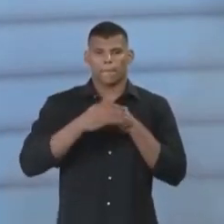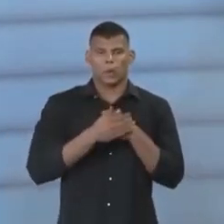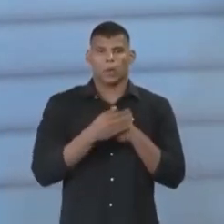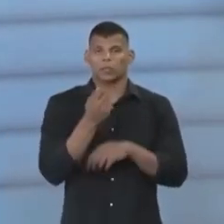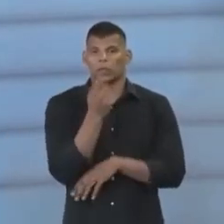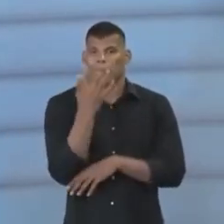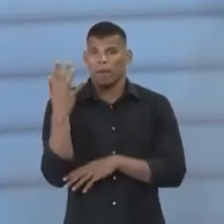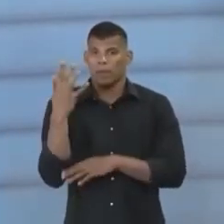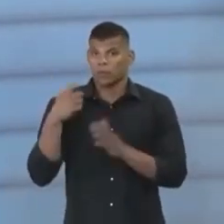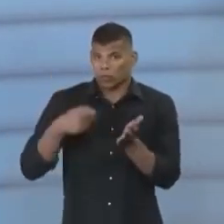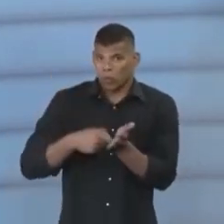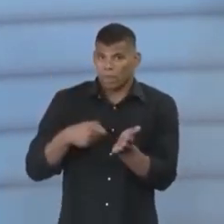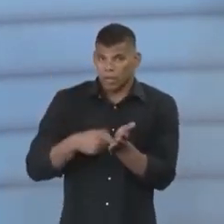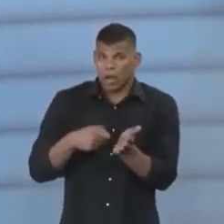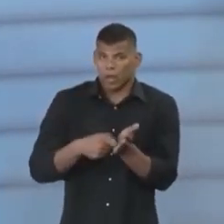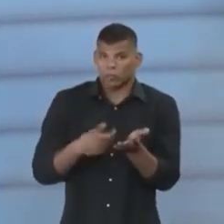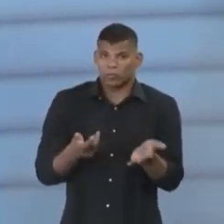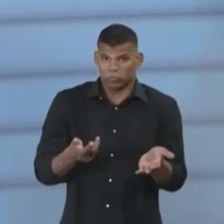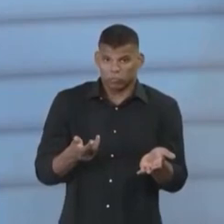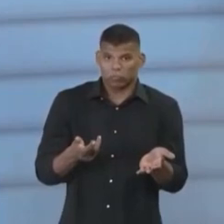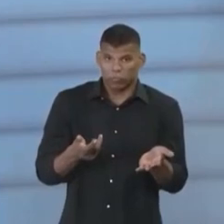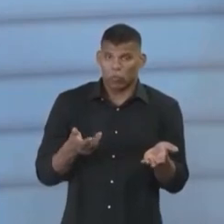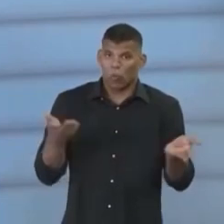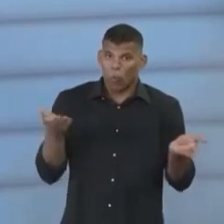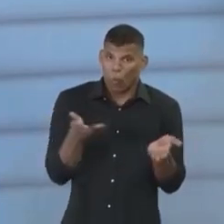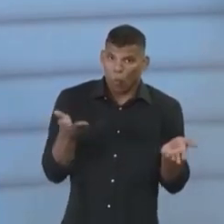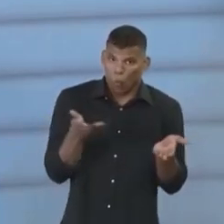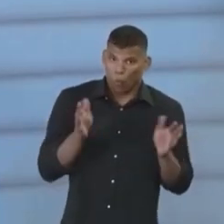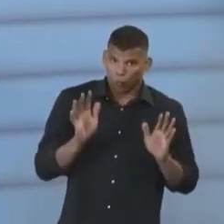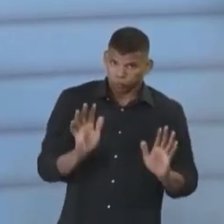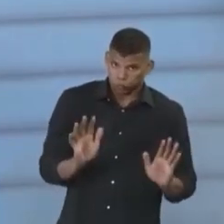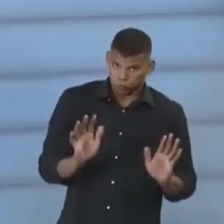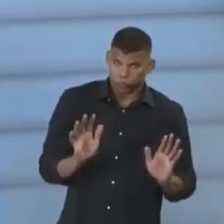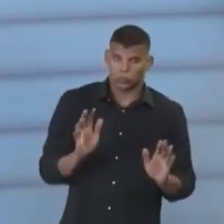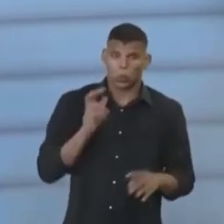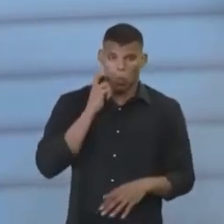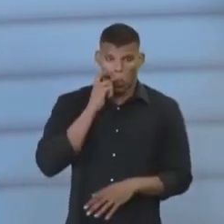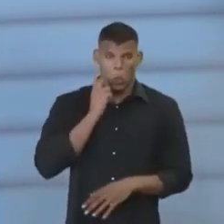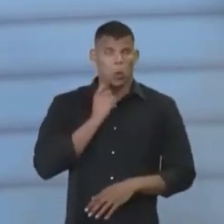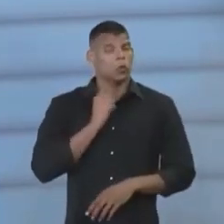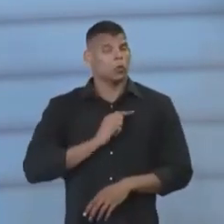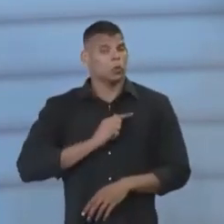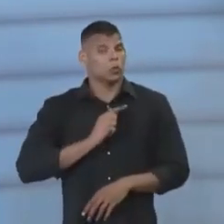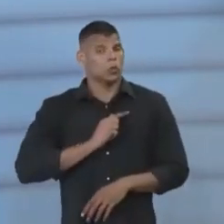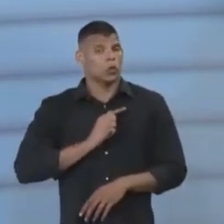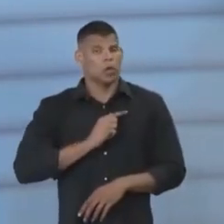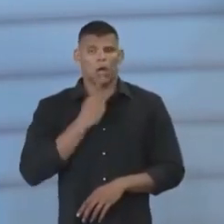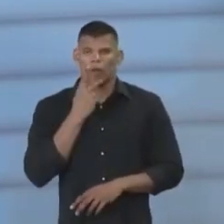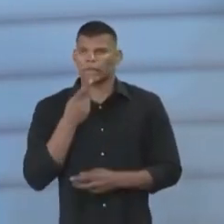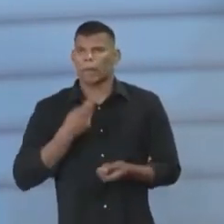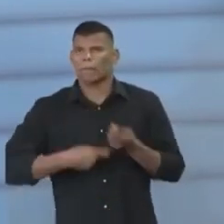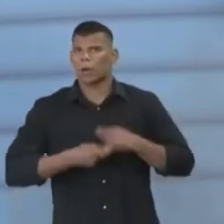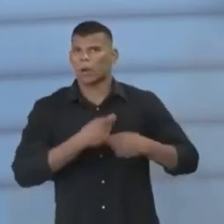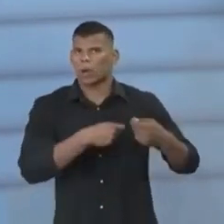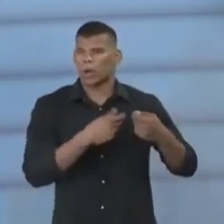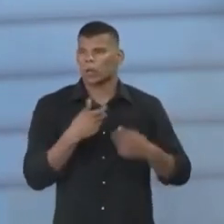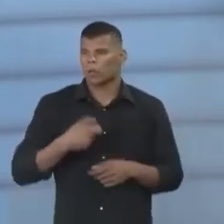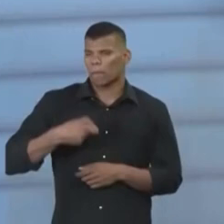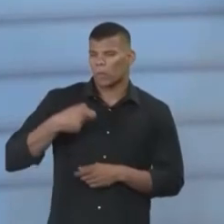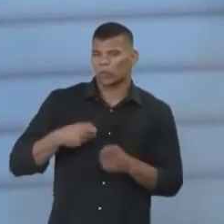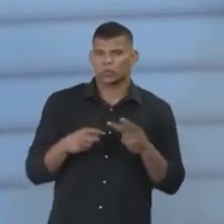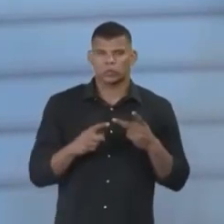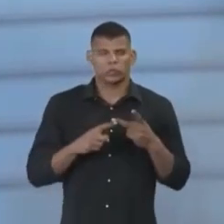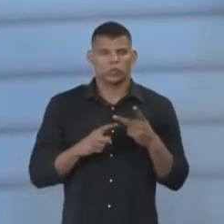ambiente. Então, hoje se ganha dinheiro e nós temos mercado, mercado financeiro, mercado de bolsa de